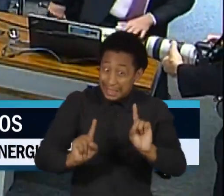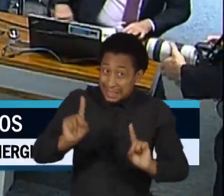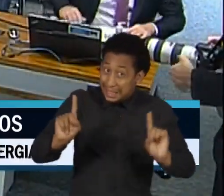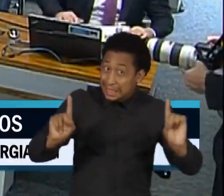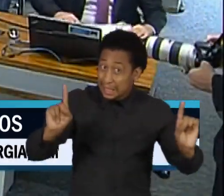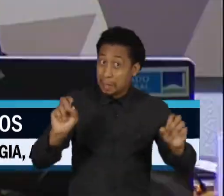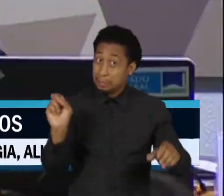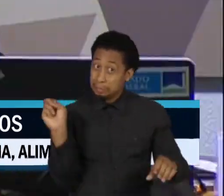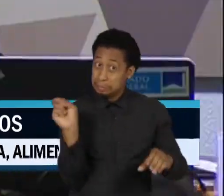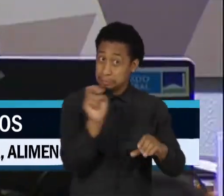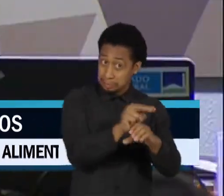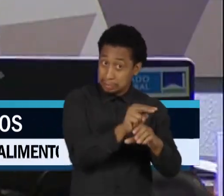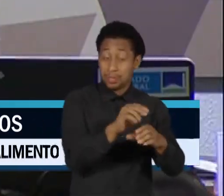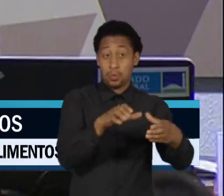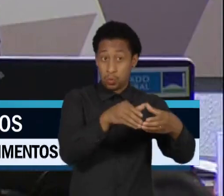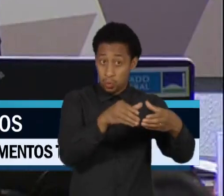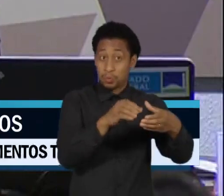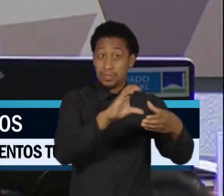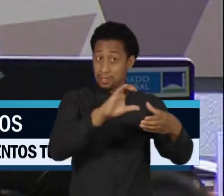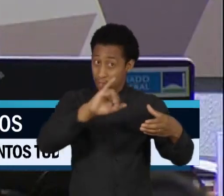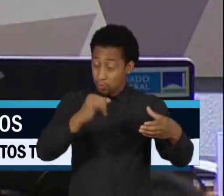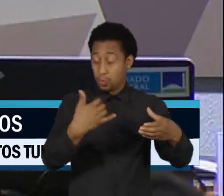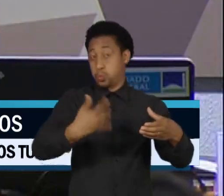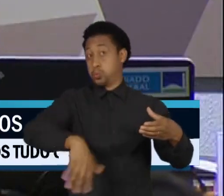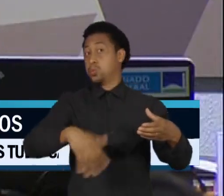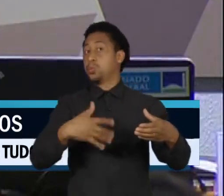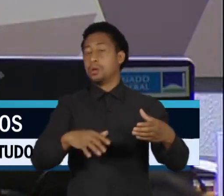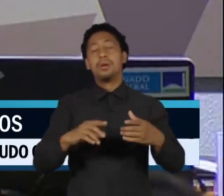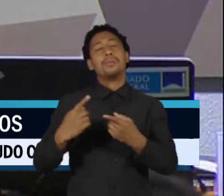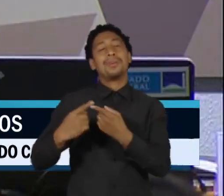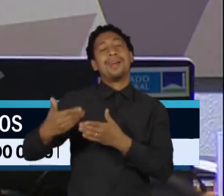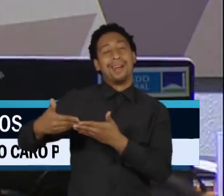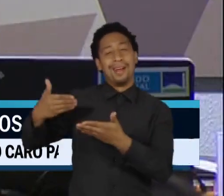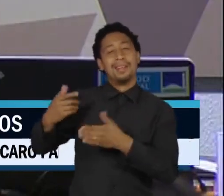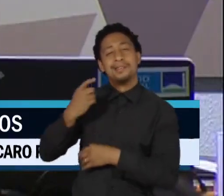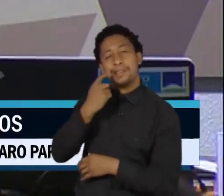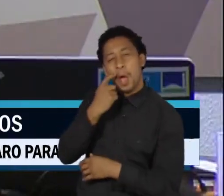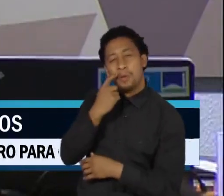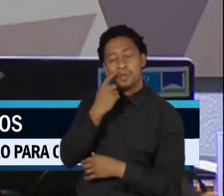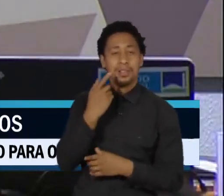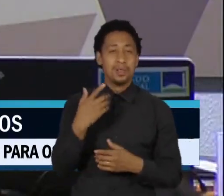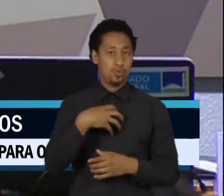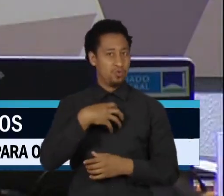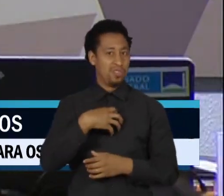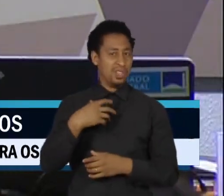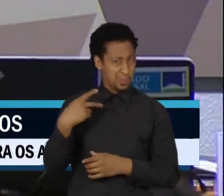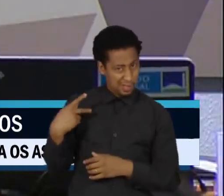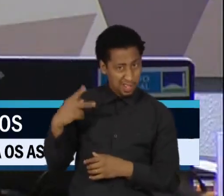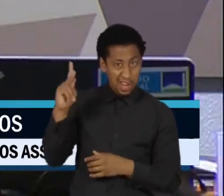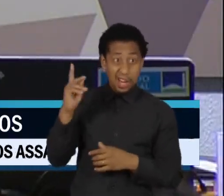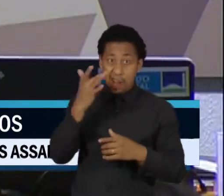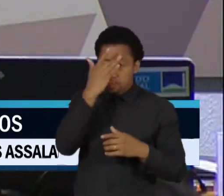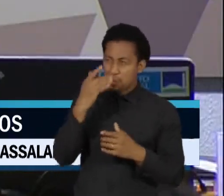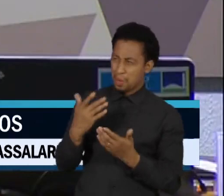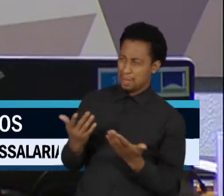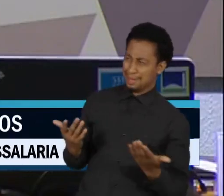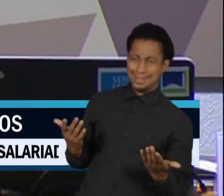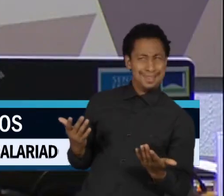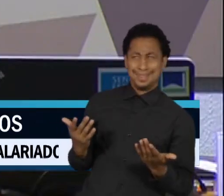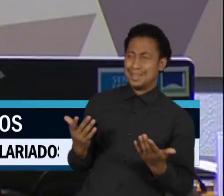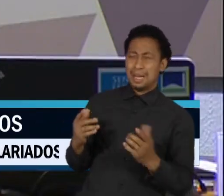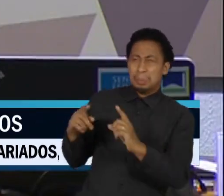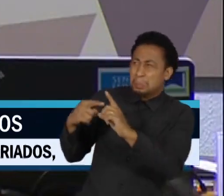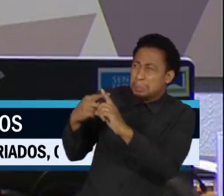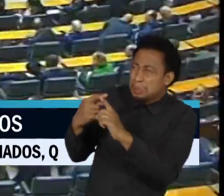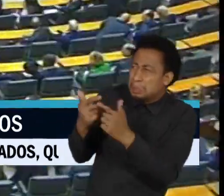ser acirrada, já que a postura de Alcolumbre, quando esteve no comando da comissão, não foi considerada positiva por muitos